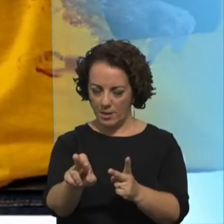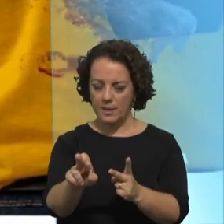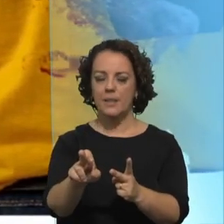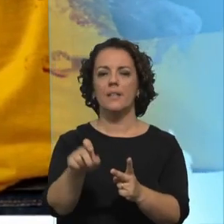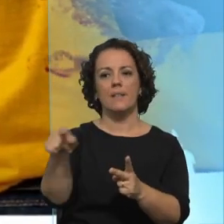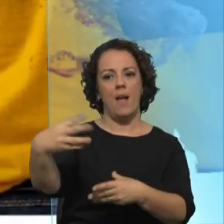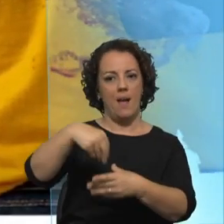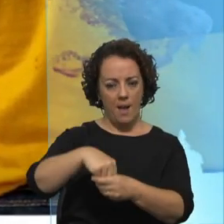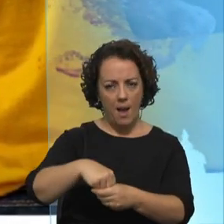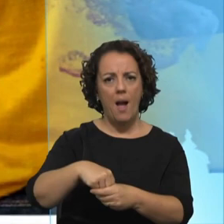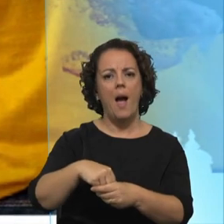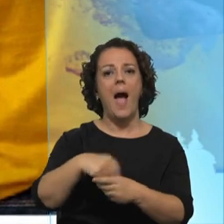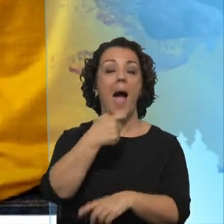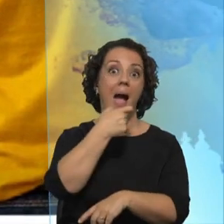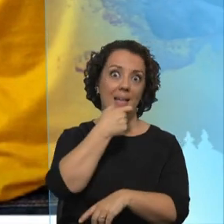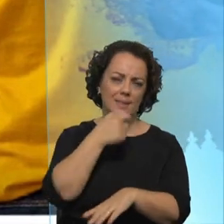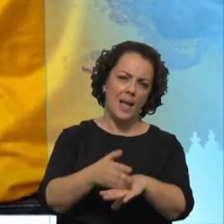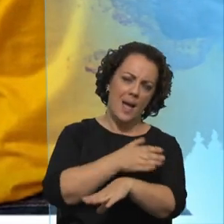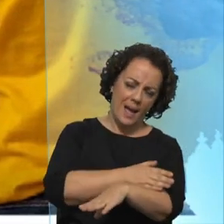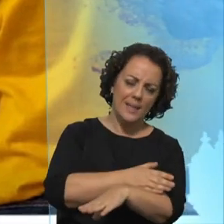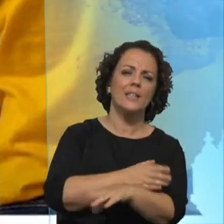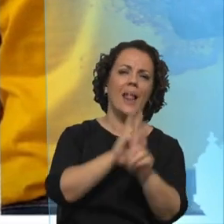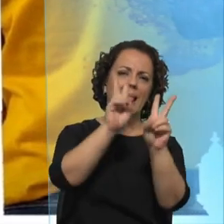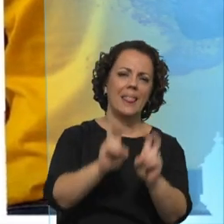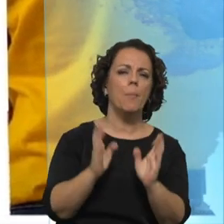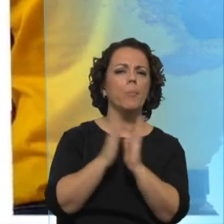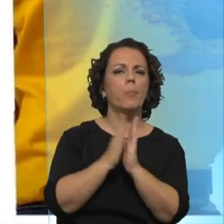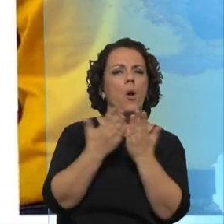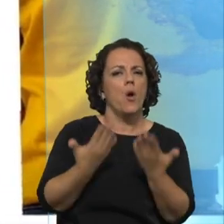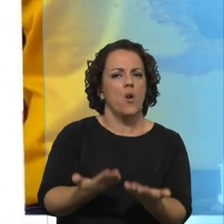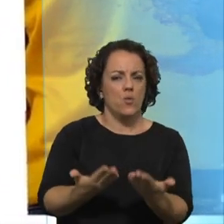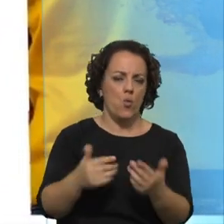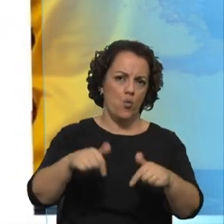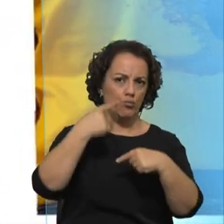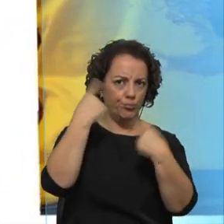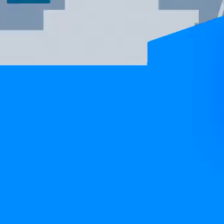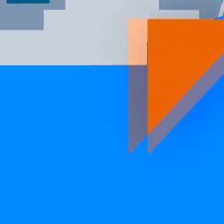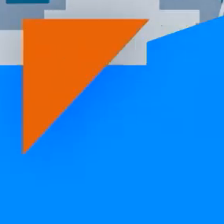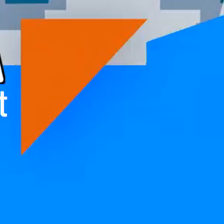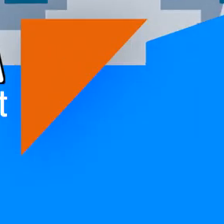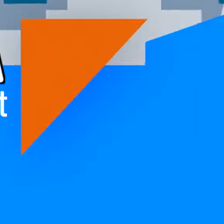estão entre nós e será logo após os temas da atualidade religiosa que hoje lhe propomos.